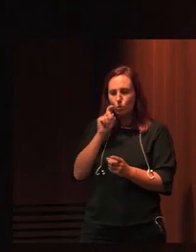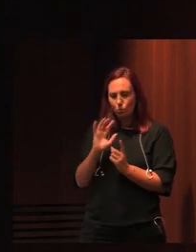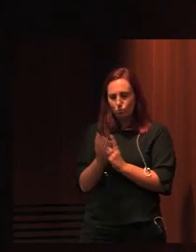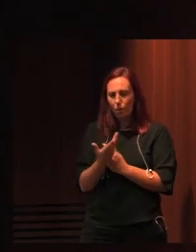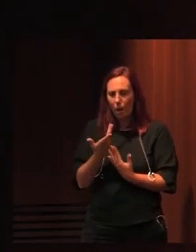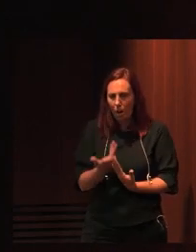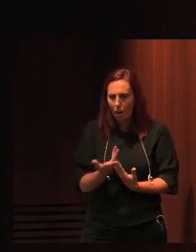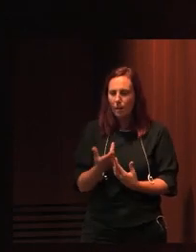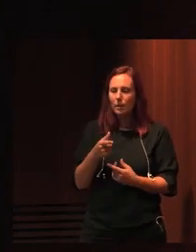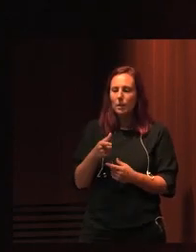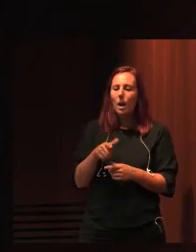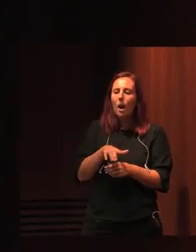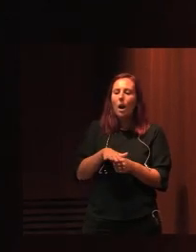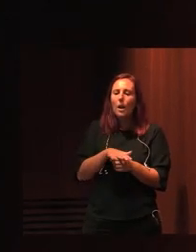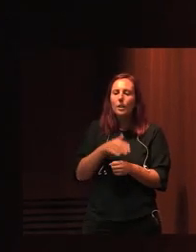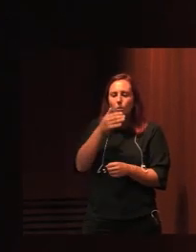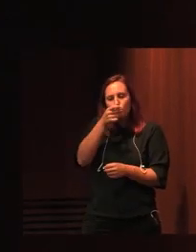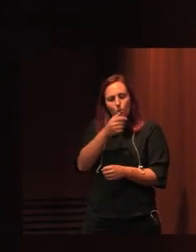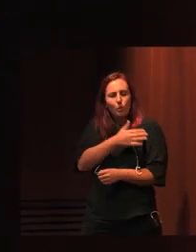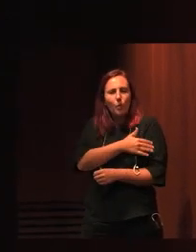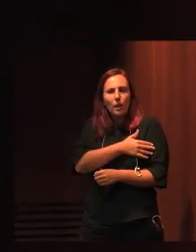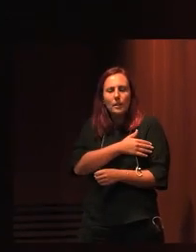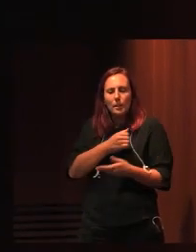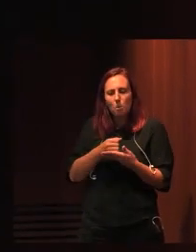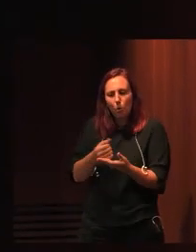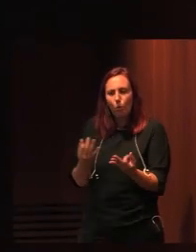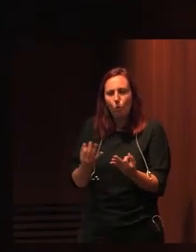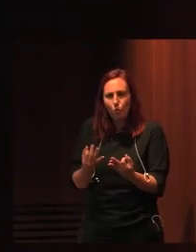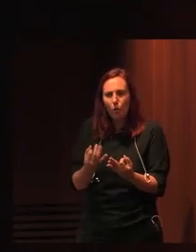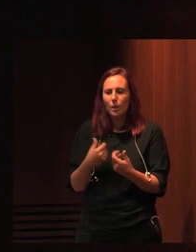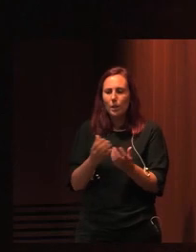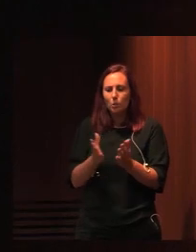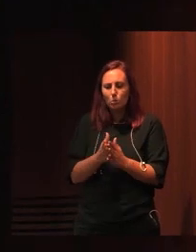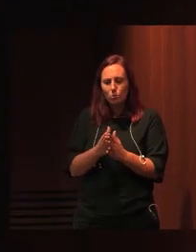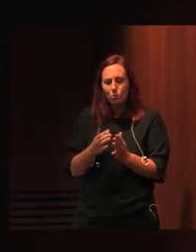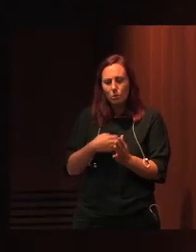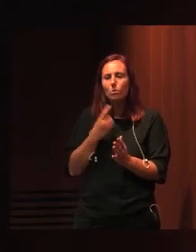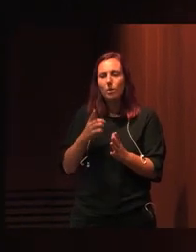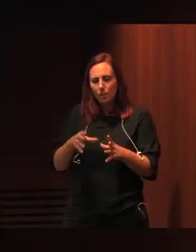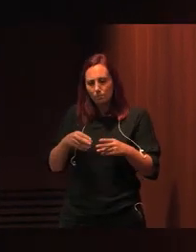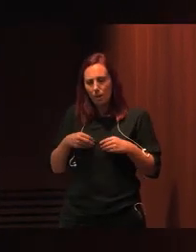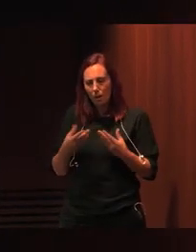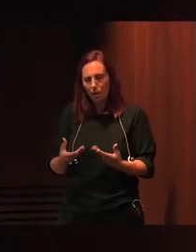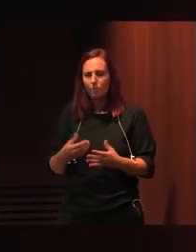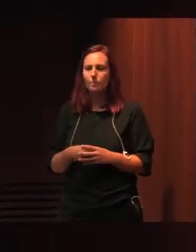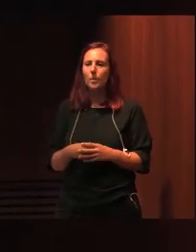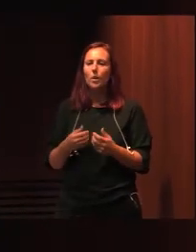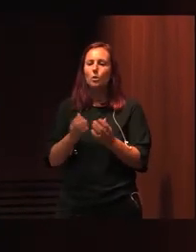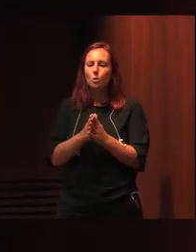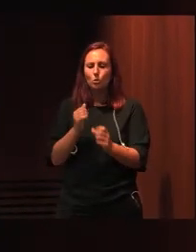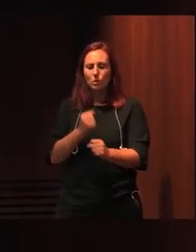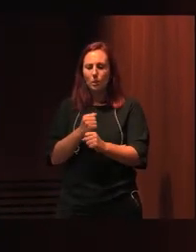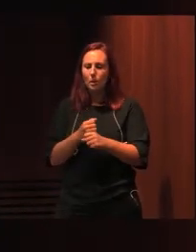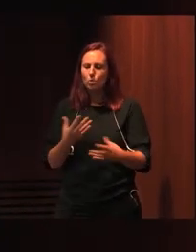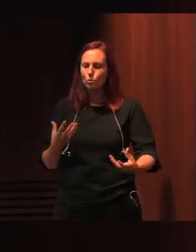um lugar onde os mais frágeis recebam alento e todos se sintam acolhidos, onde todos trabalhem em